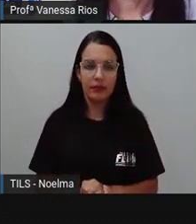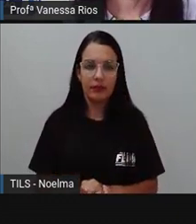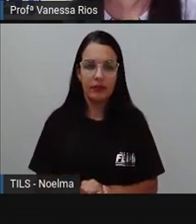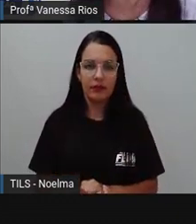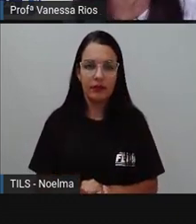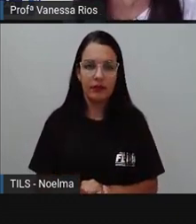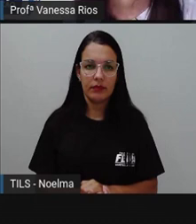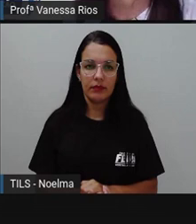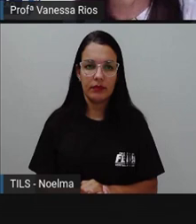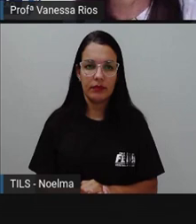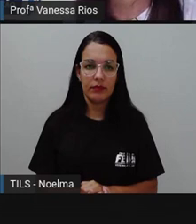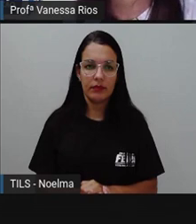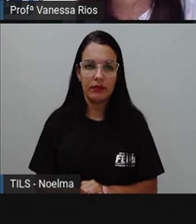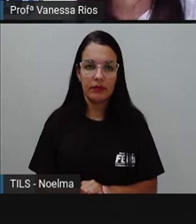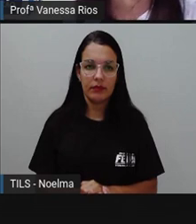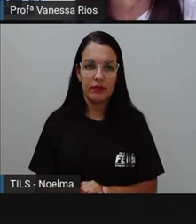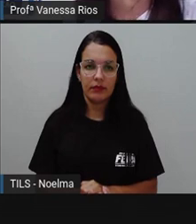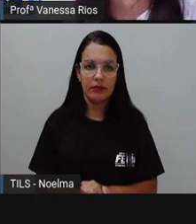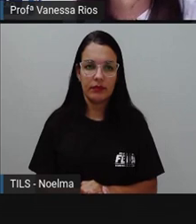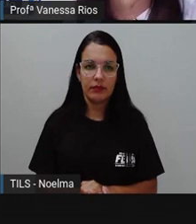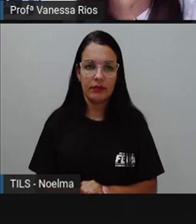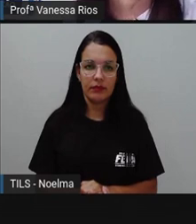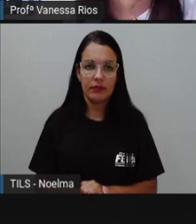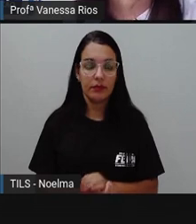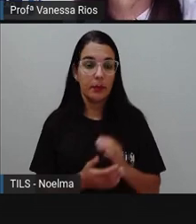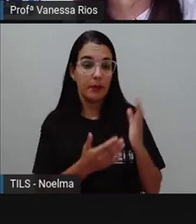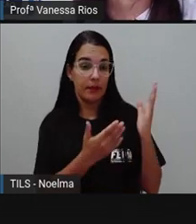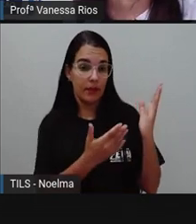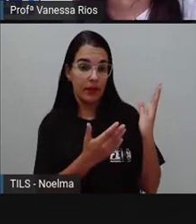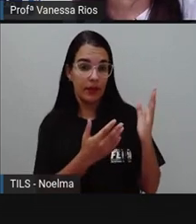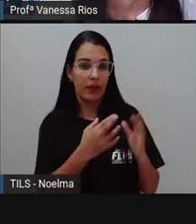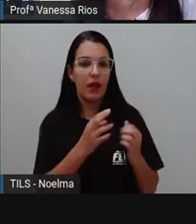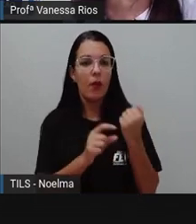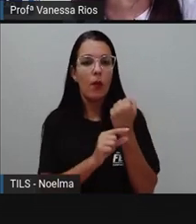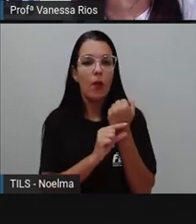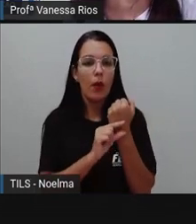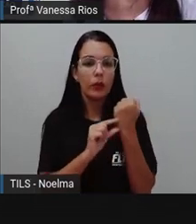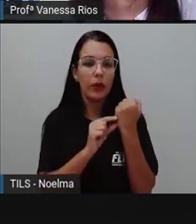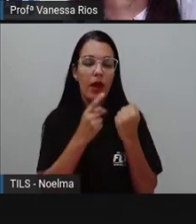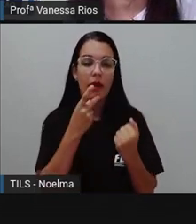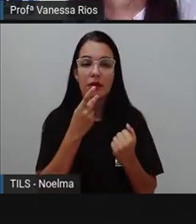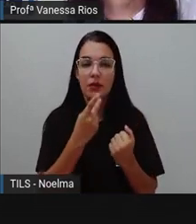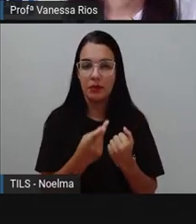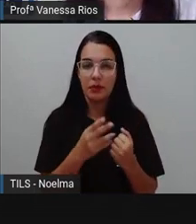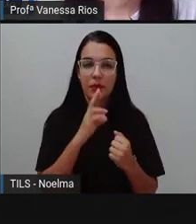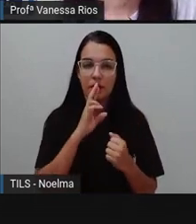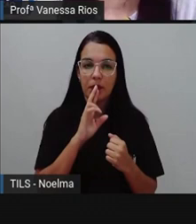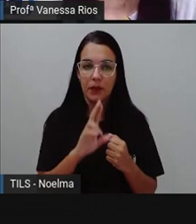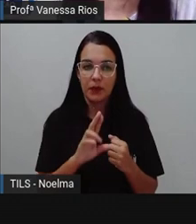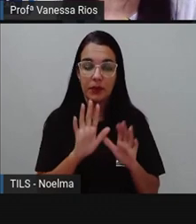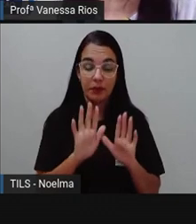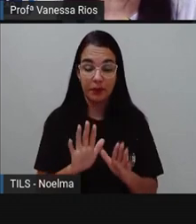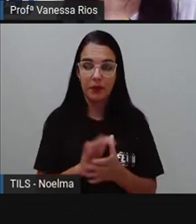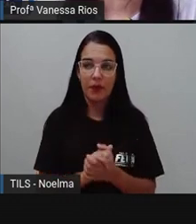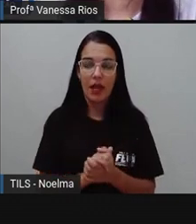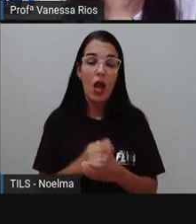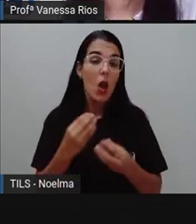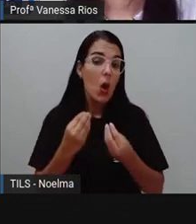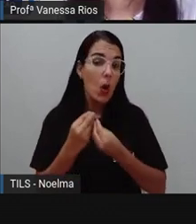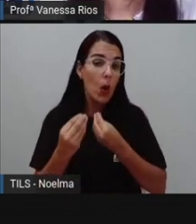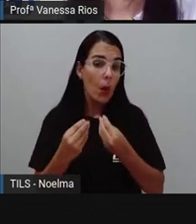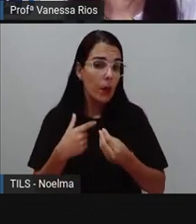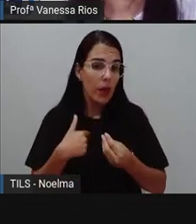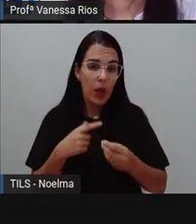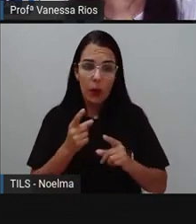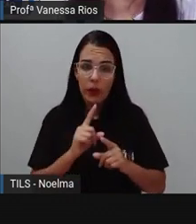leitores? Olha só o que ele fala. Como não acompanho todas as edições da